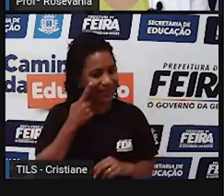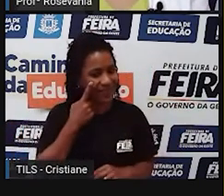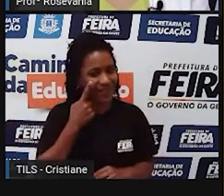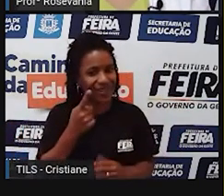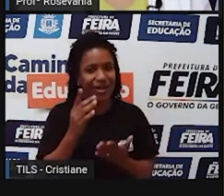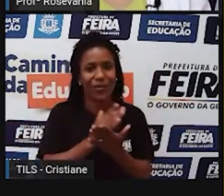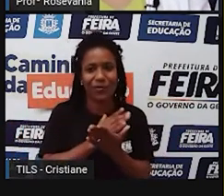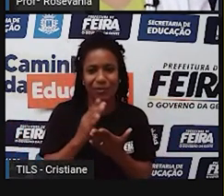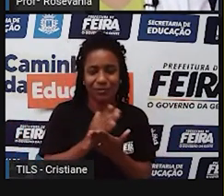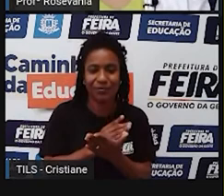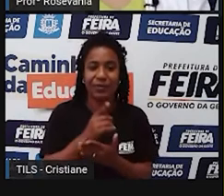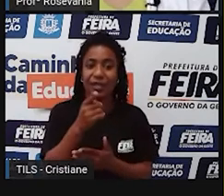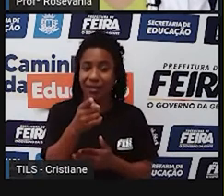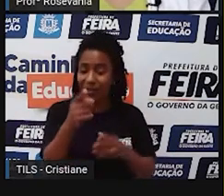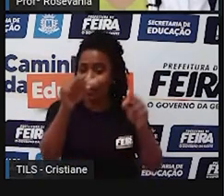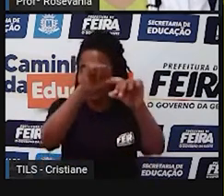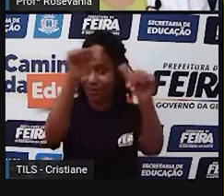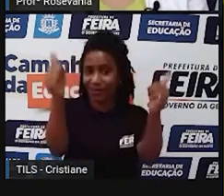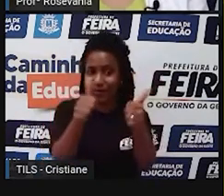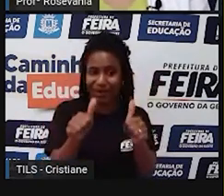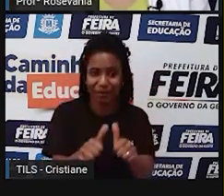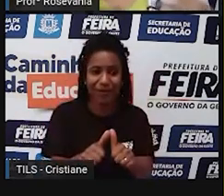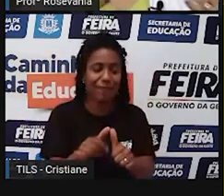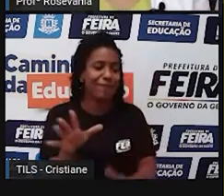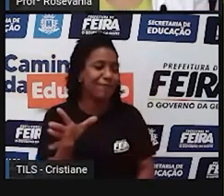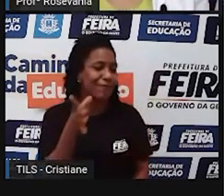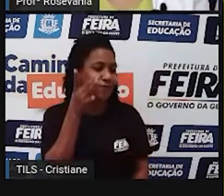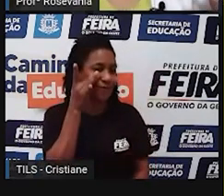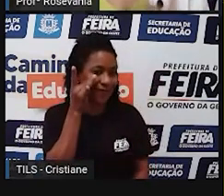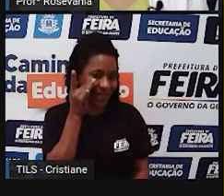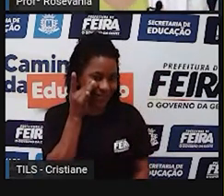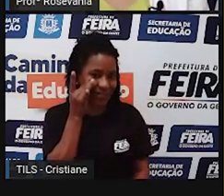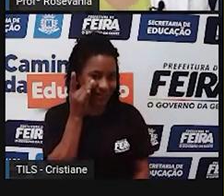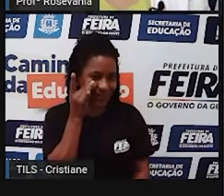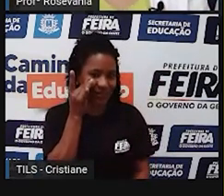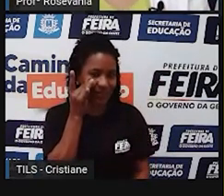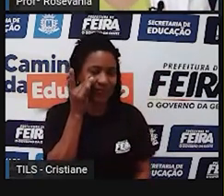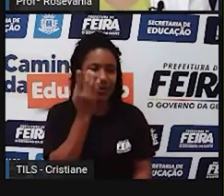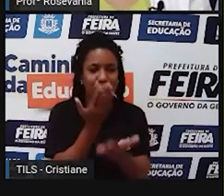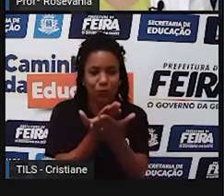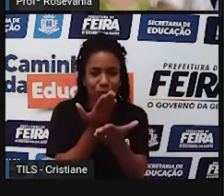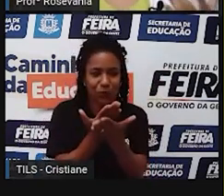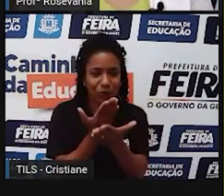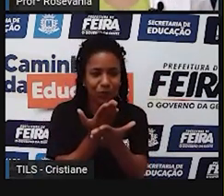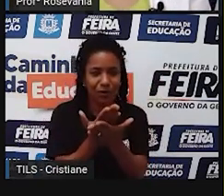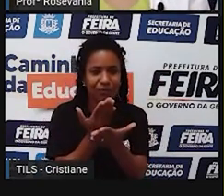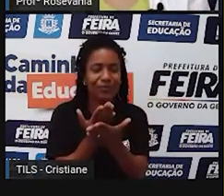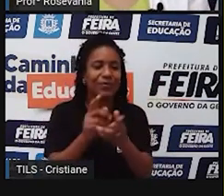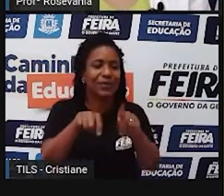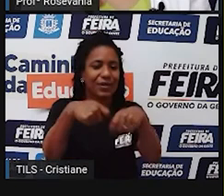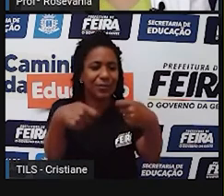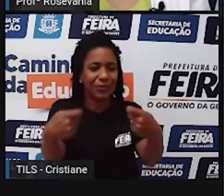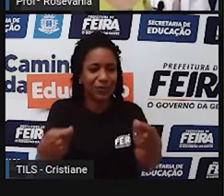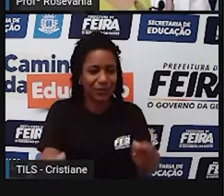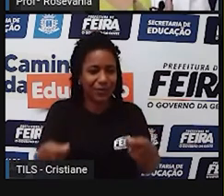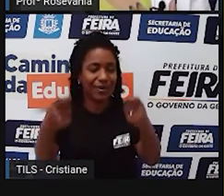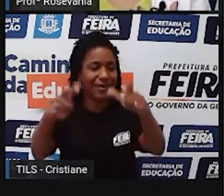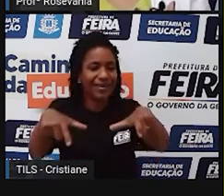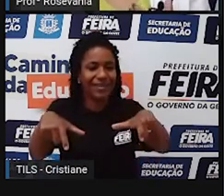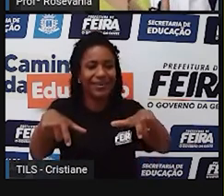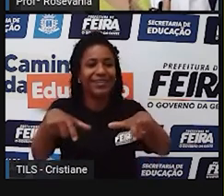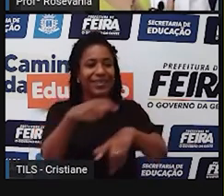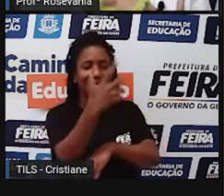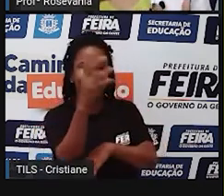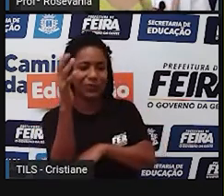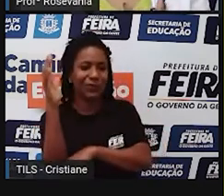aqui, né? Existem os mapas de tipo físico, que são aqueles que estudam, né, os elementos da natureza. Então, eu